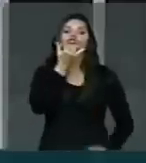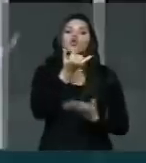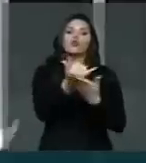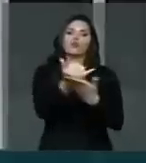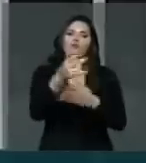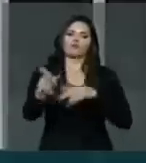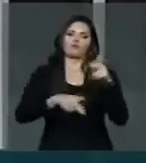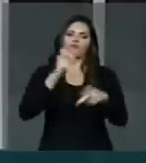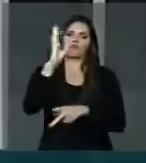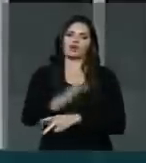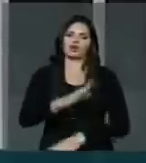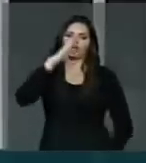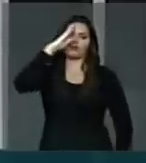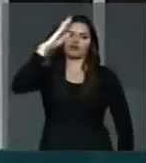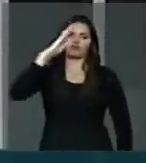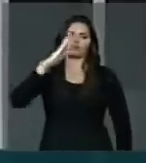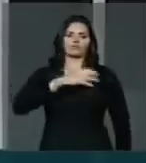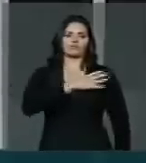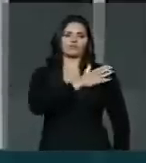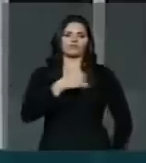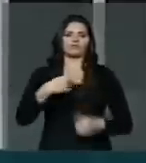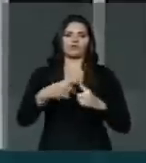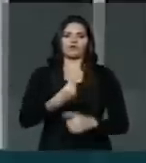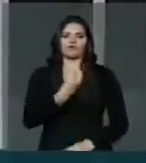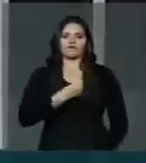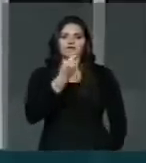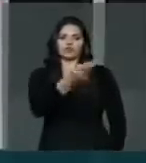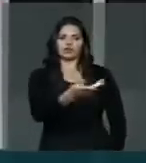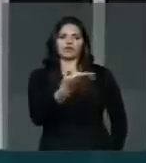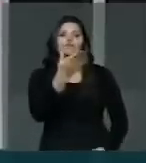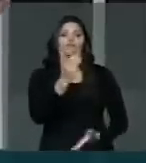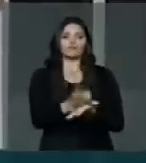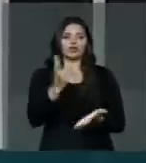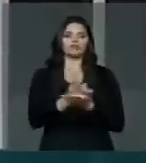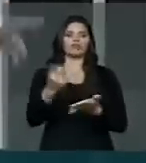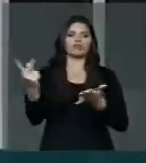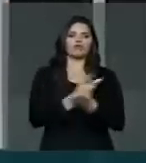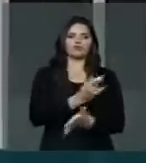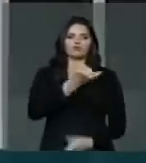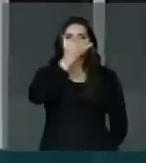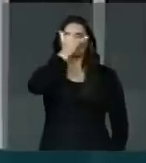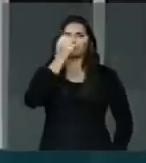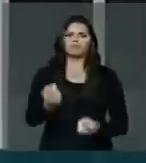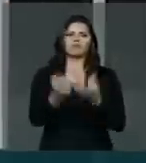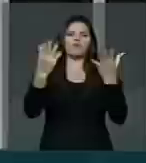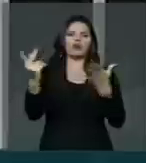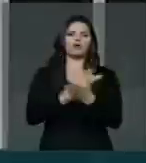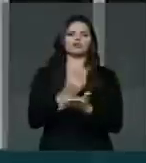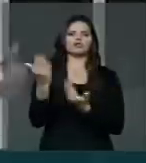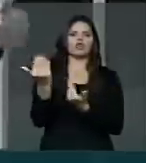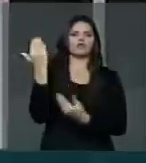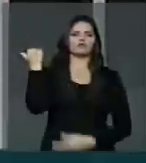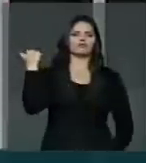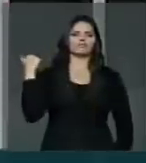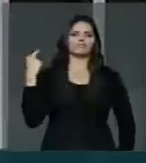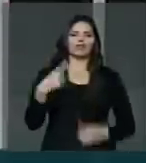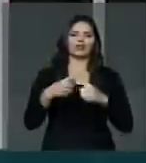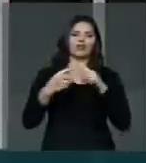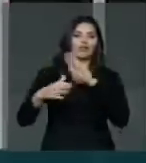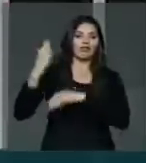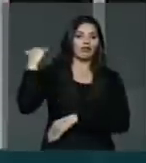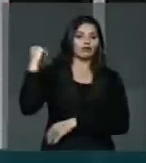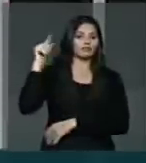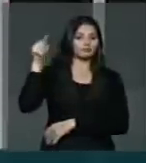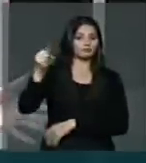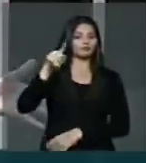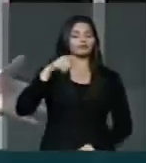brasileiro e aos militares, que a deixaram viva mesmo após esses atos insanos praticados por ela no ano passado. Porque lá, o